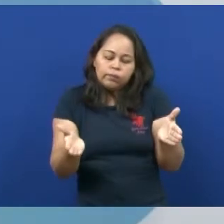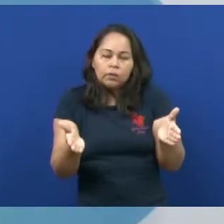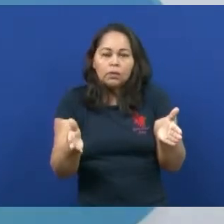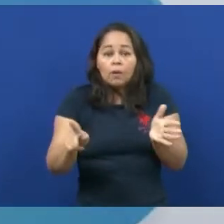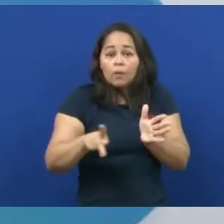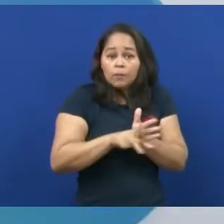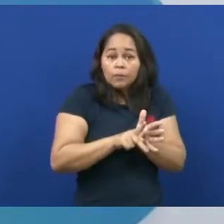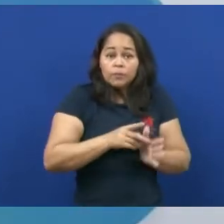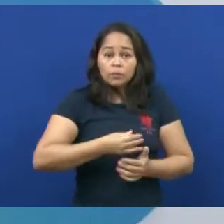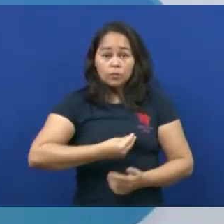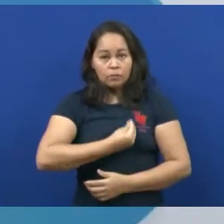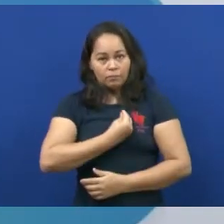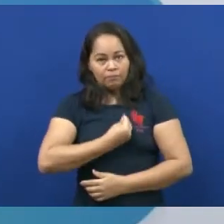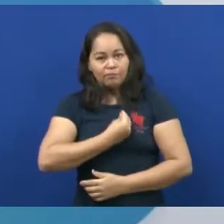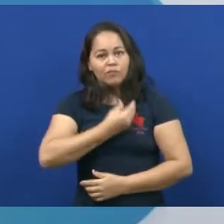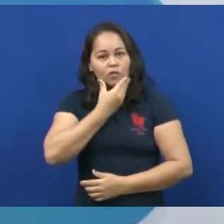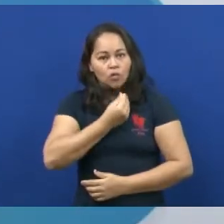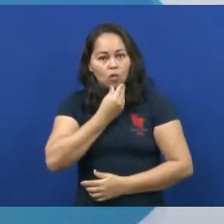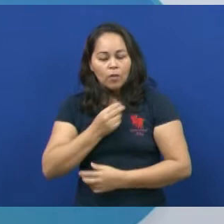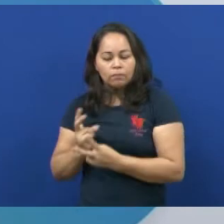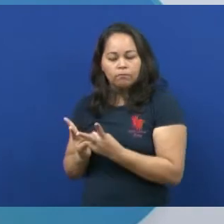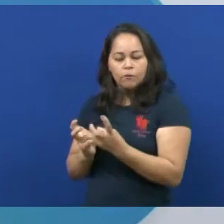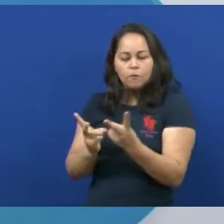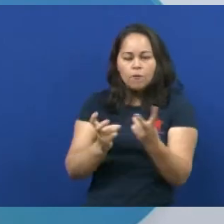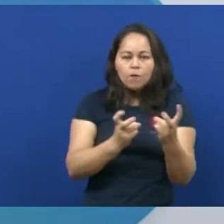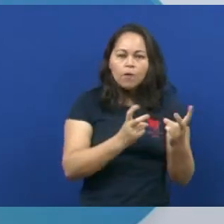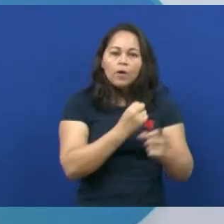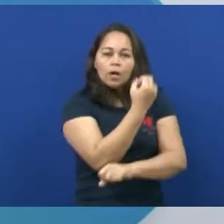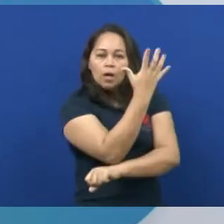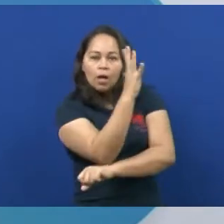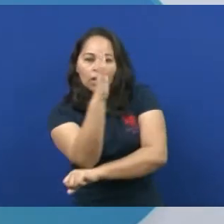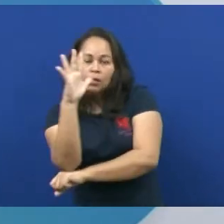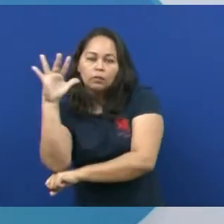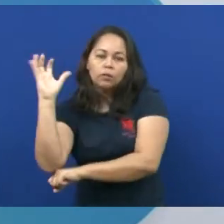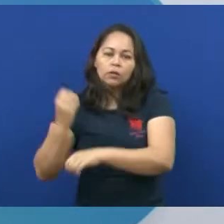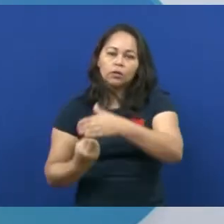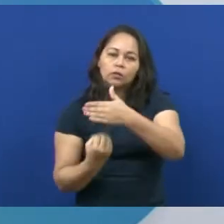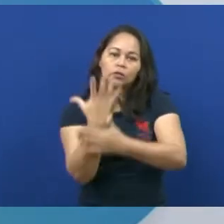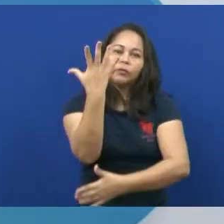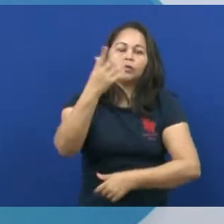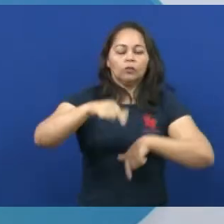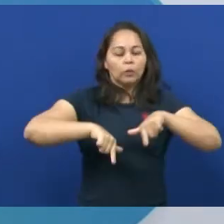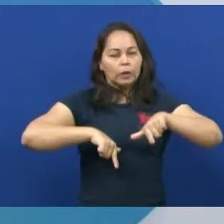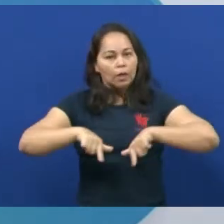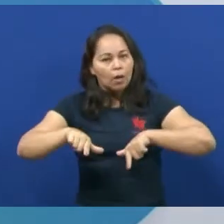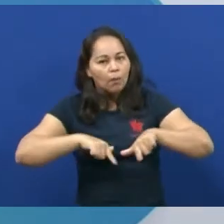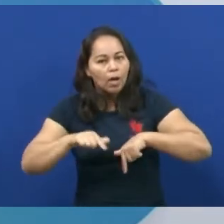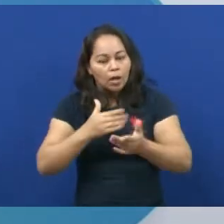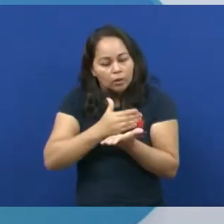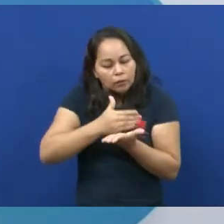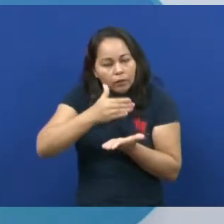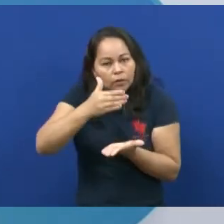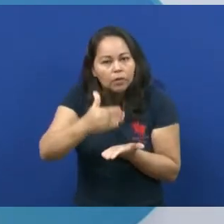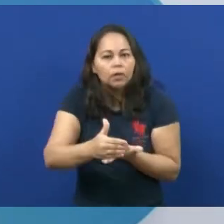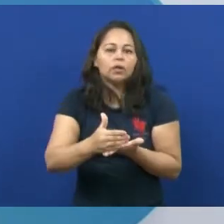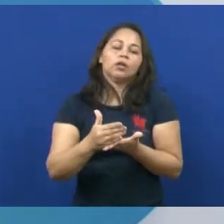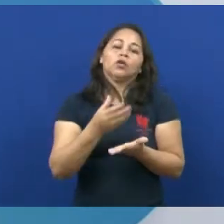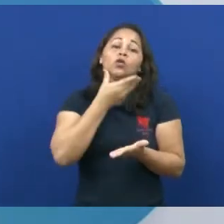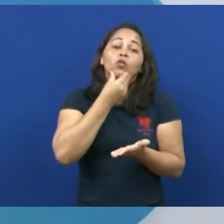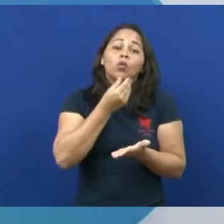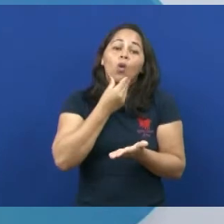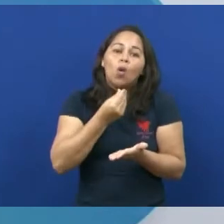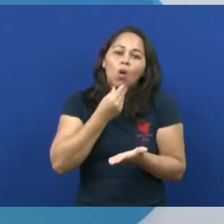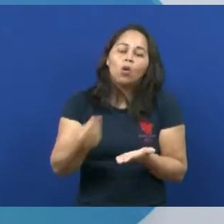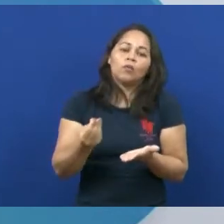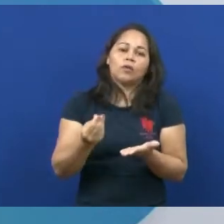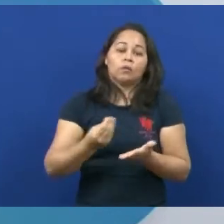do homem dos meios naturais, né? Que aí a gente vai ter a discussão sobre o surgimento do trabalho, apropriação do homem da natureza para a